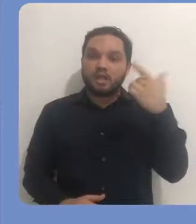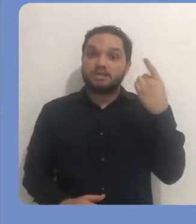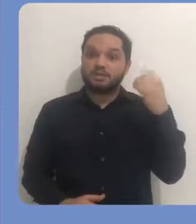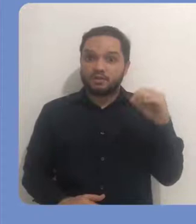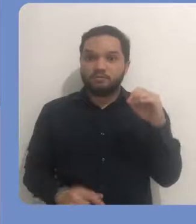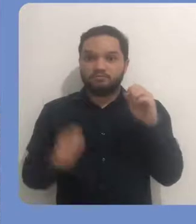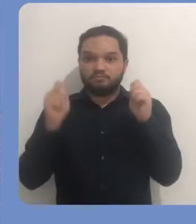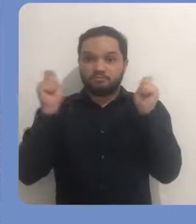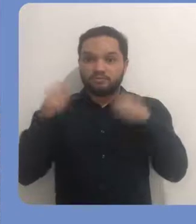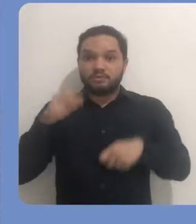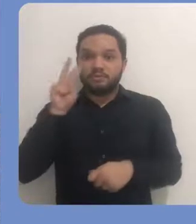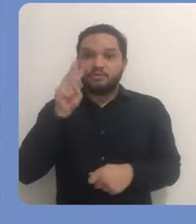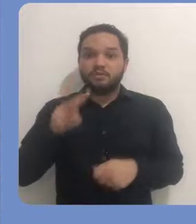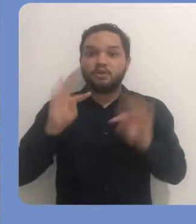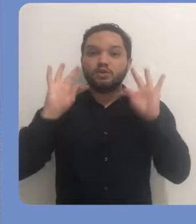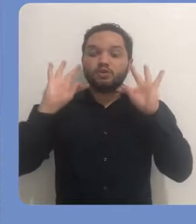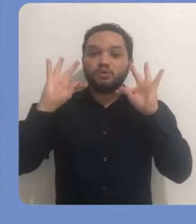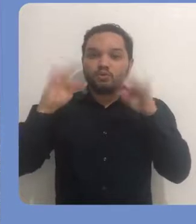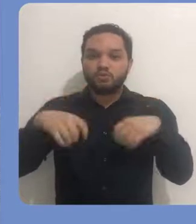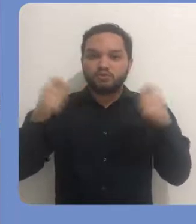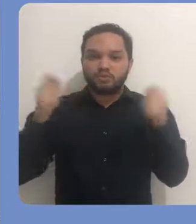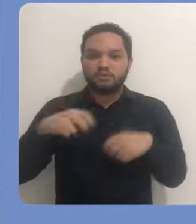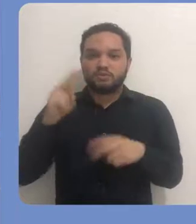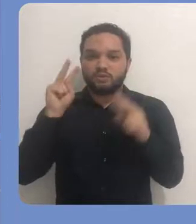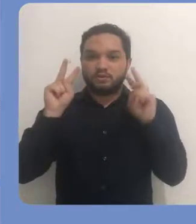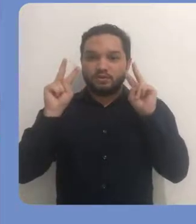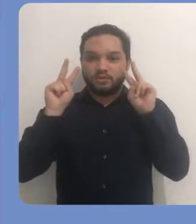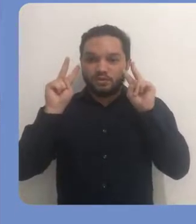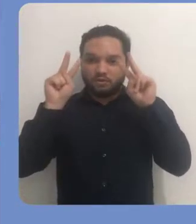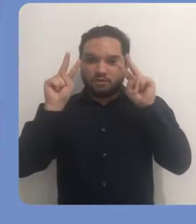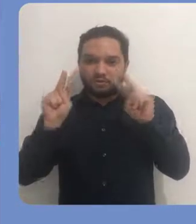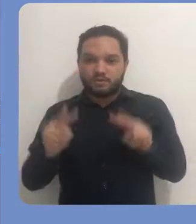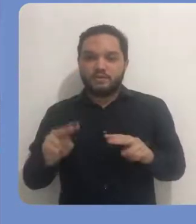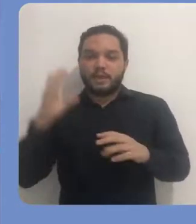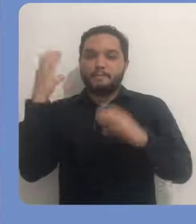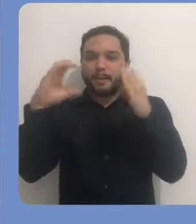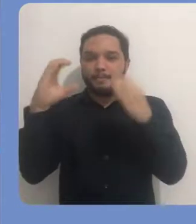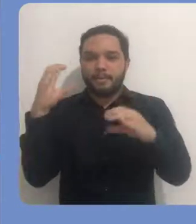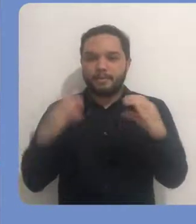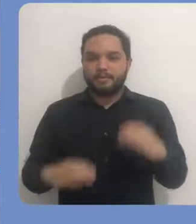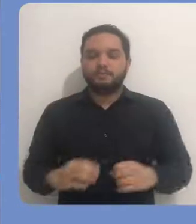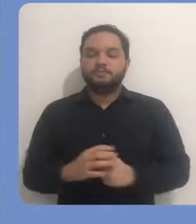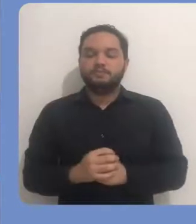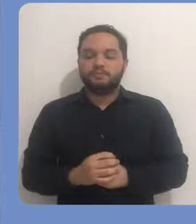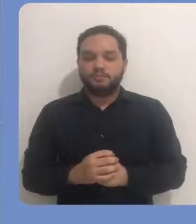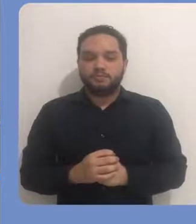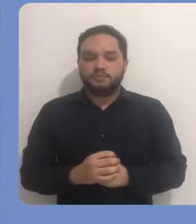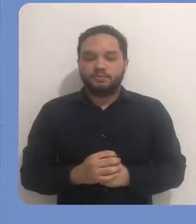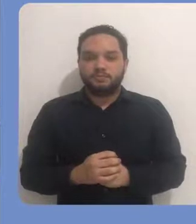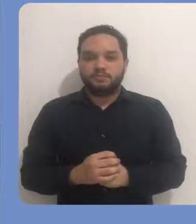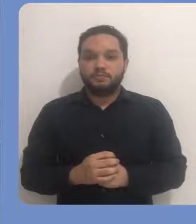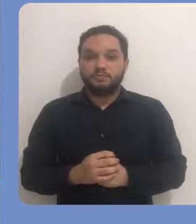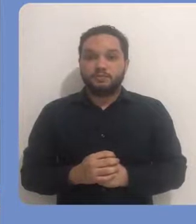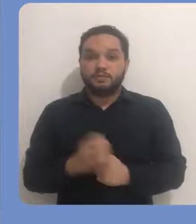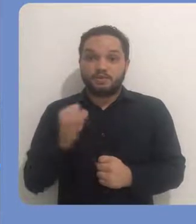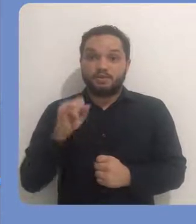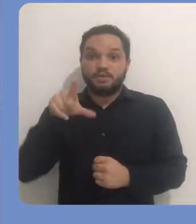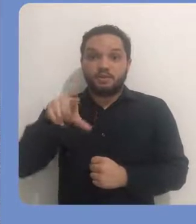Coleção, você vai conseguir visualizar todas as coleções que estarão disponíveis para fazer o depósito do seu material.